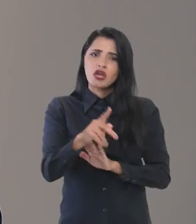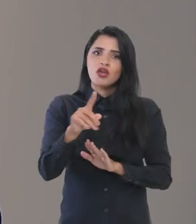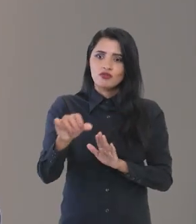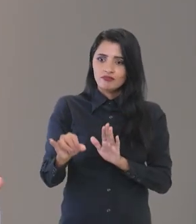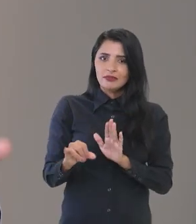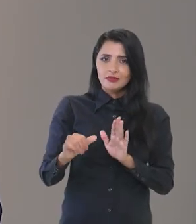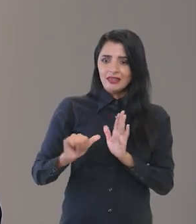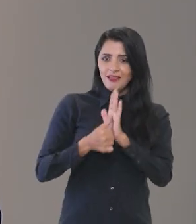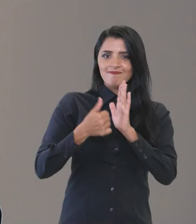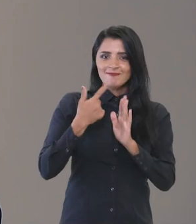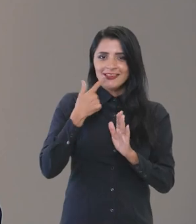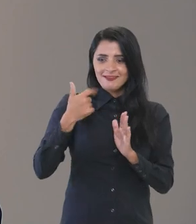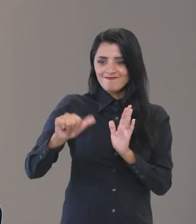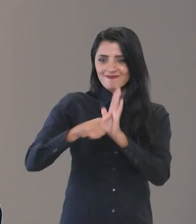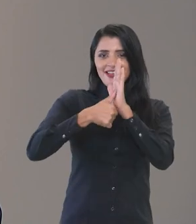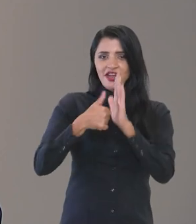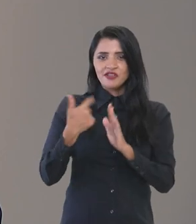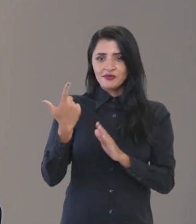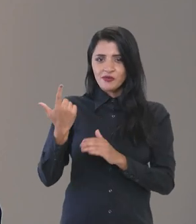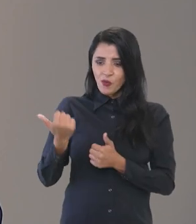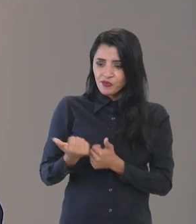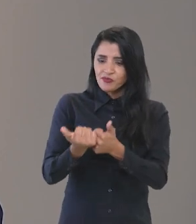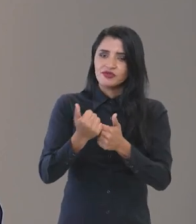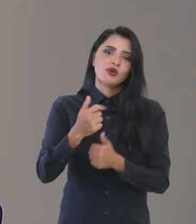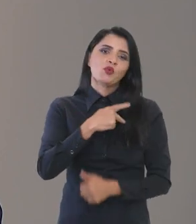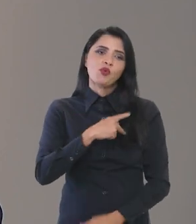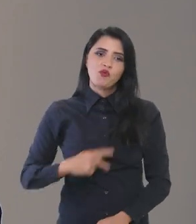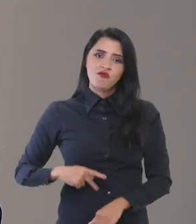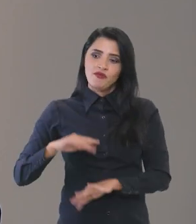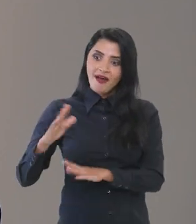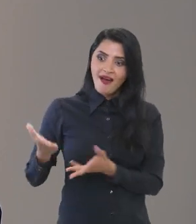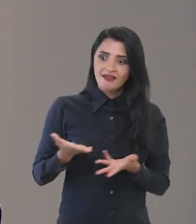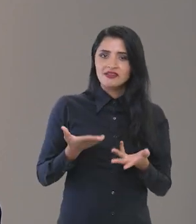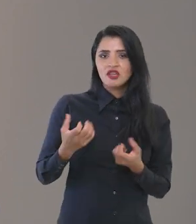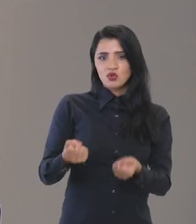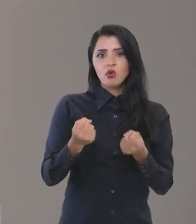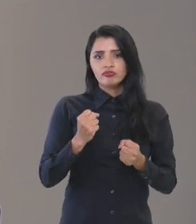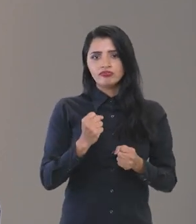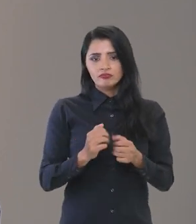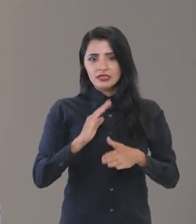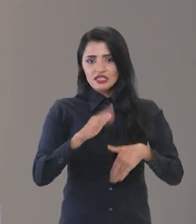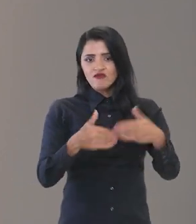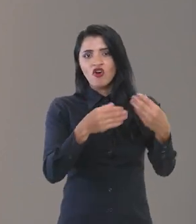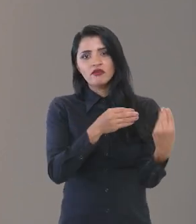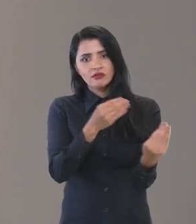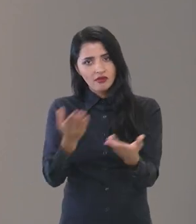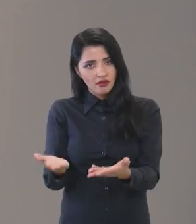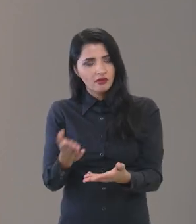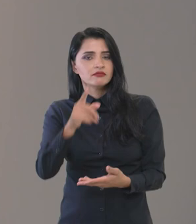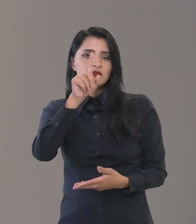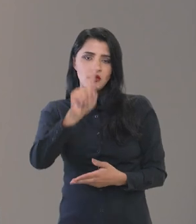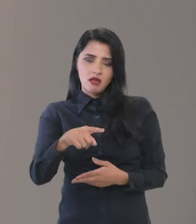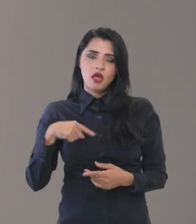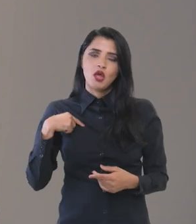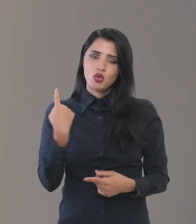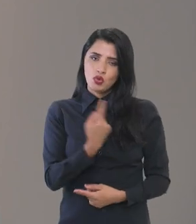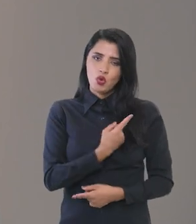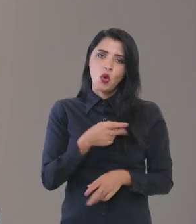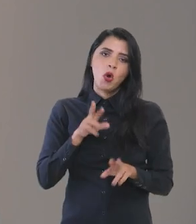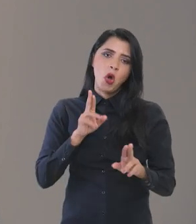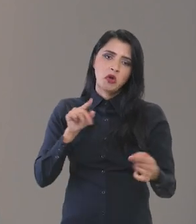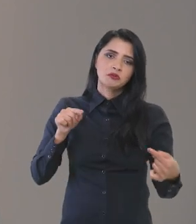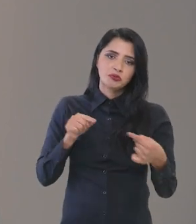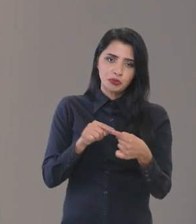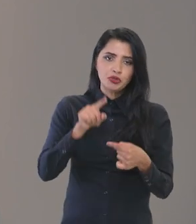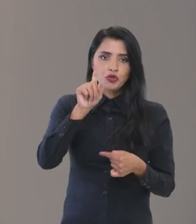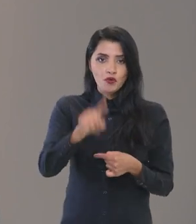que vieram de contribuições que o governo, então, ao acolher, desenvolve e entrega. É essa a